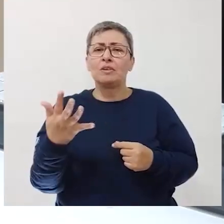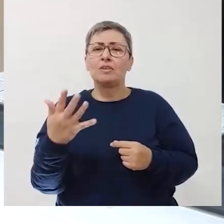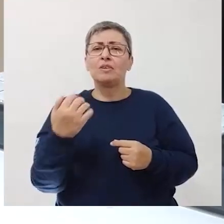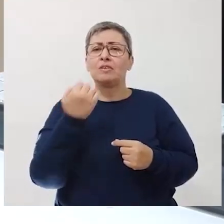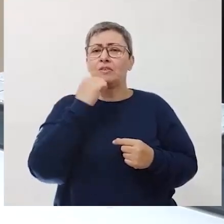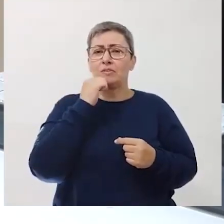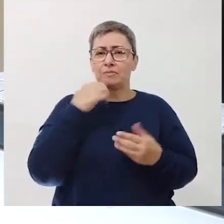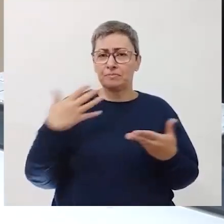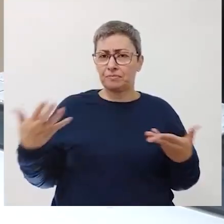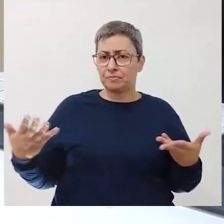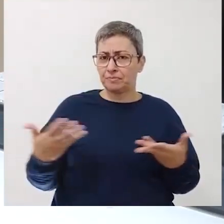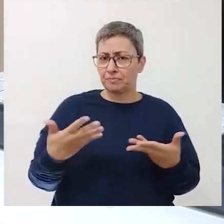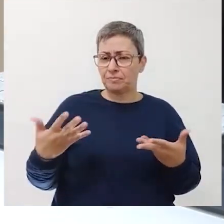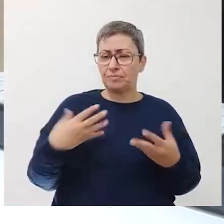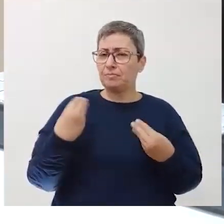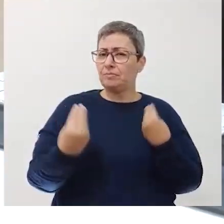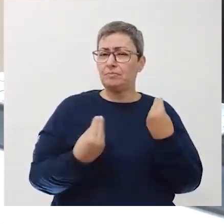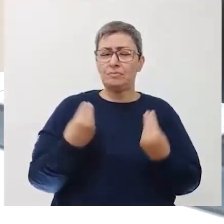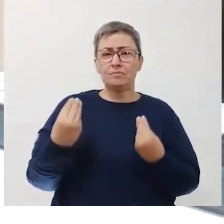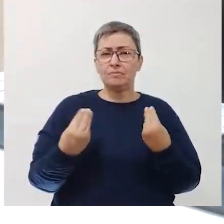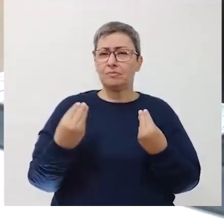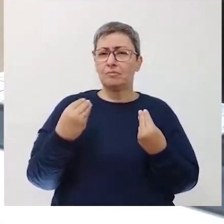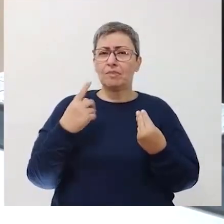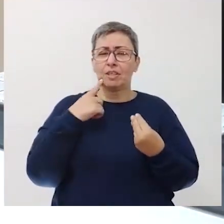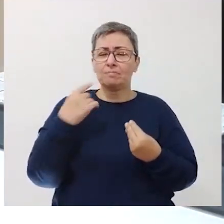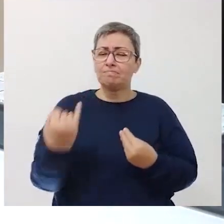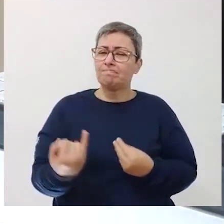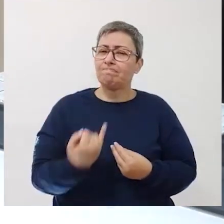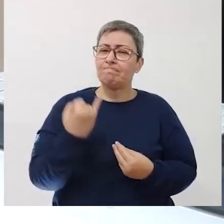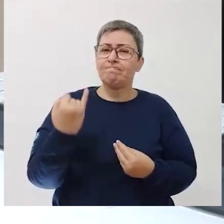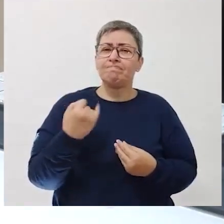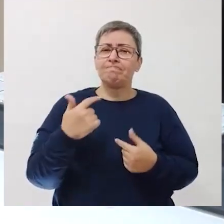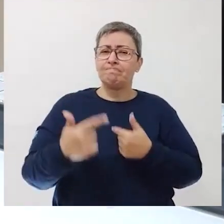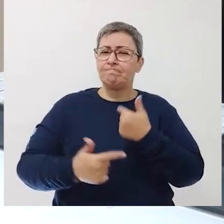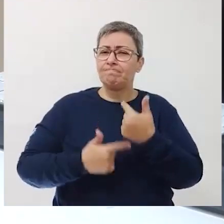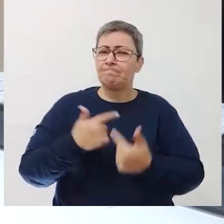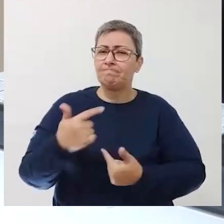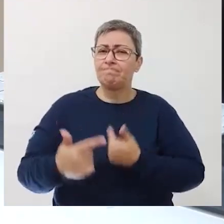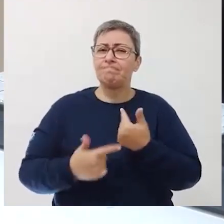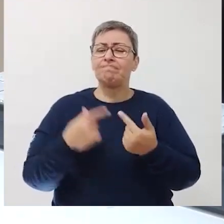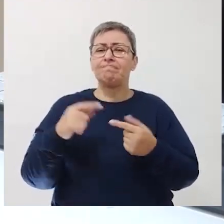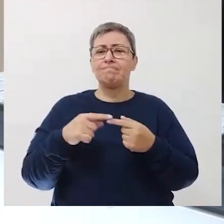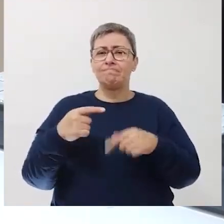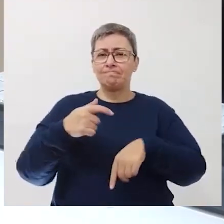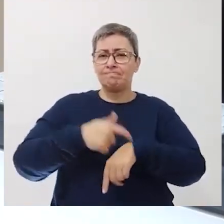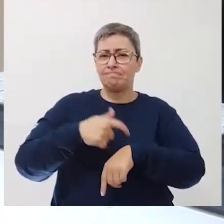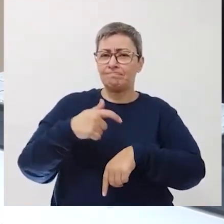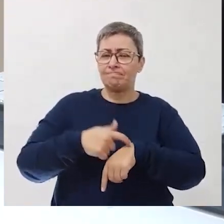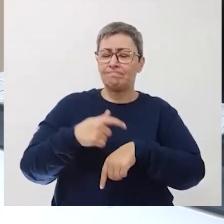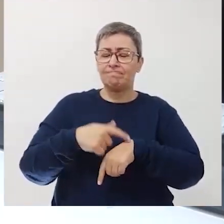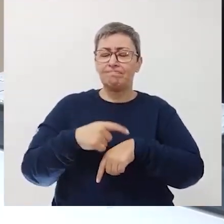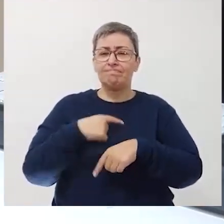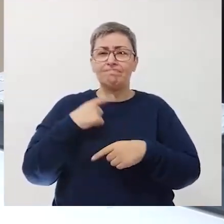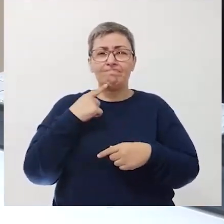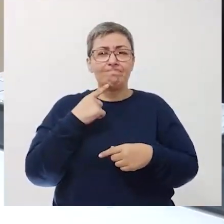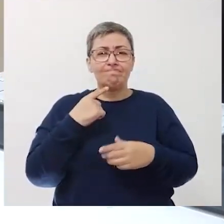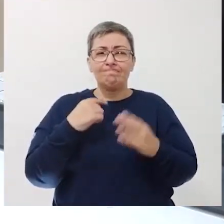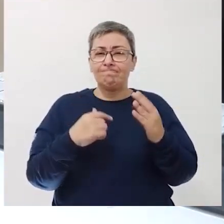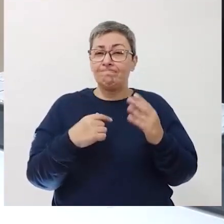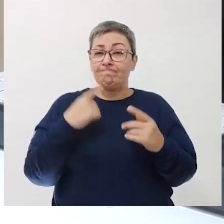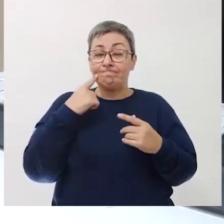caso da ciência hoje. Como está sendo importante o seu trabalho num momento